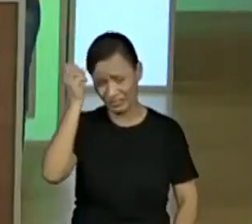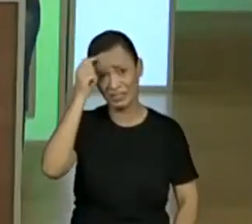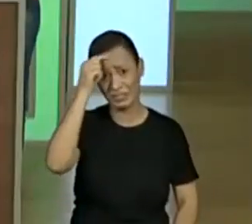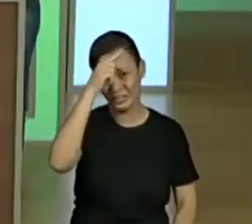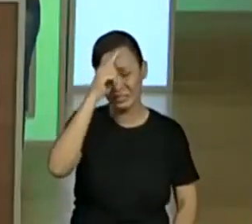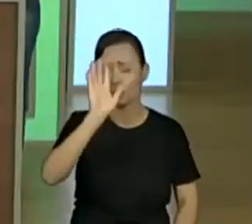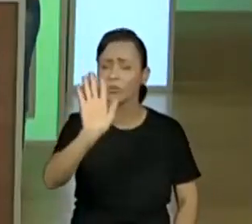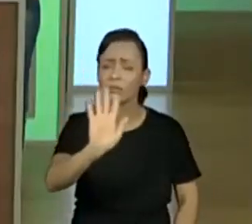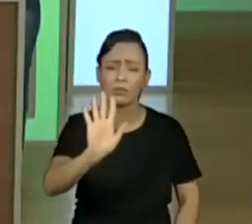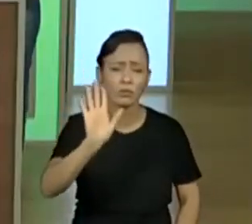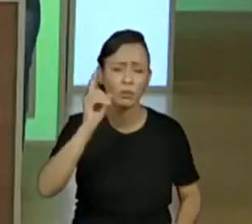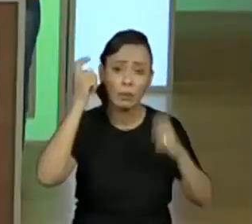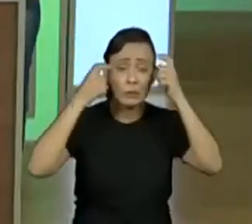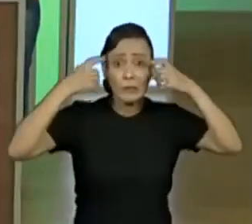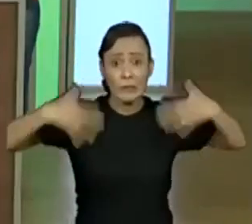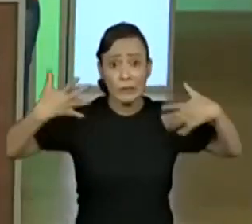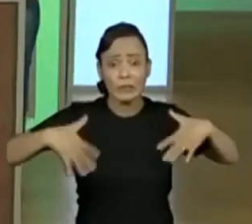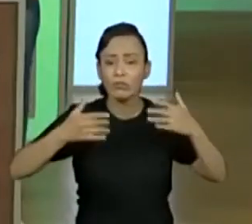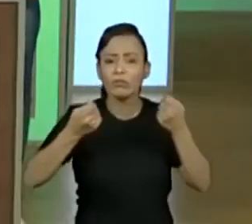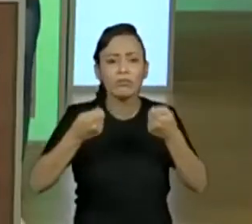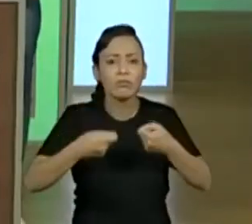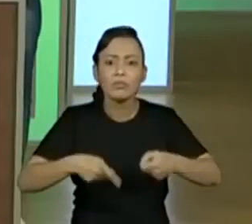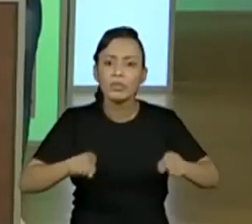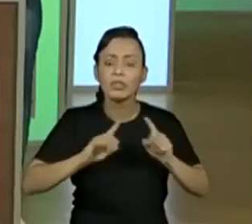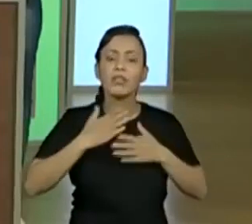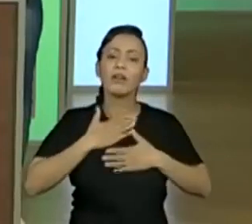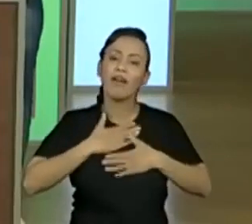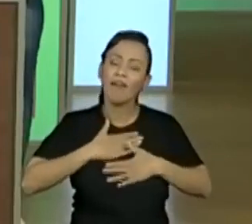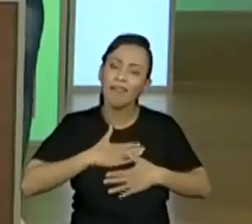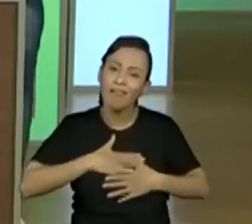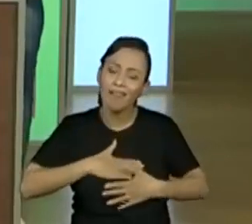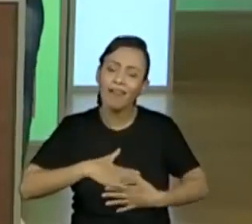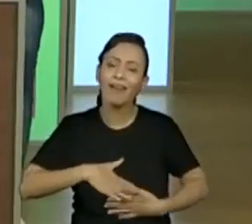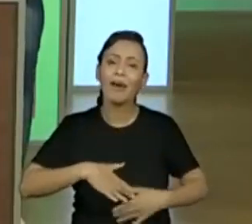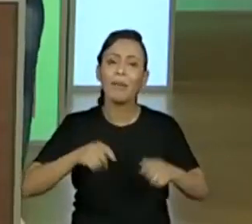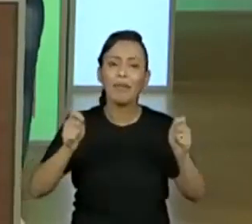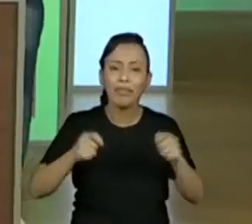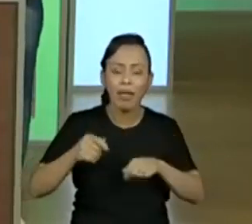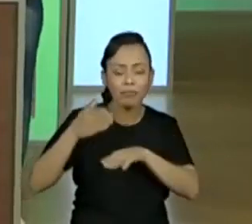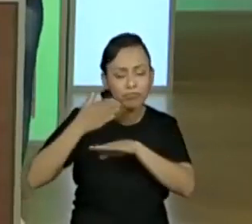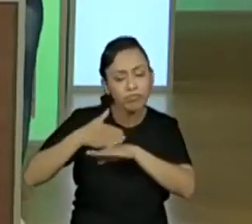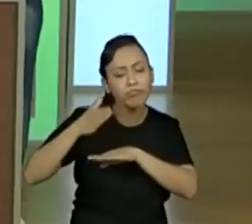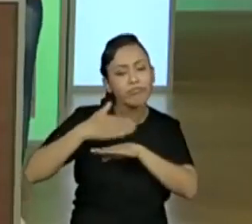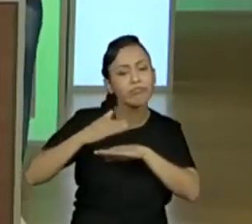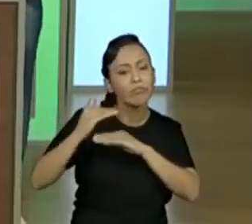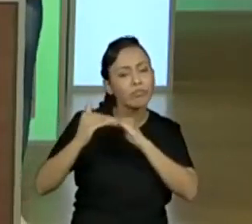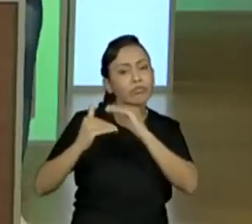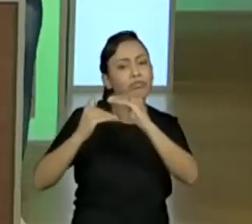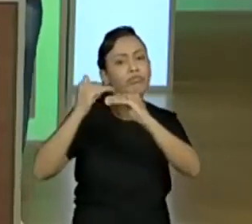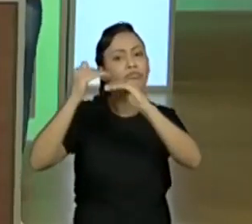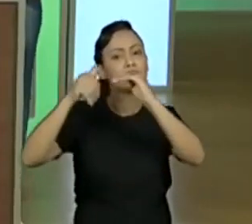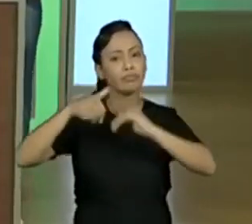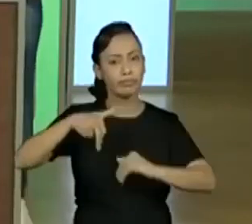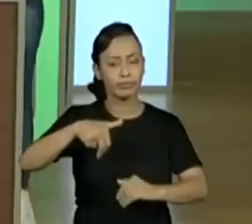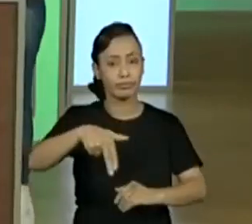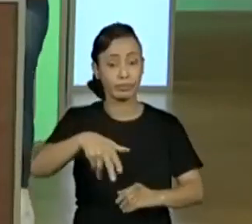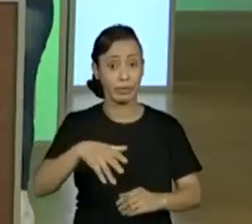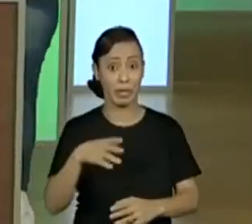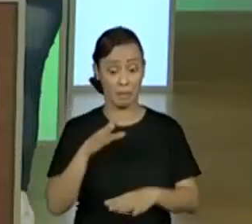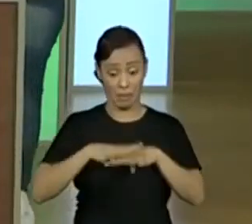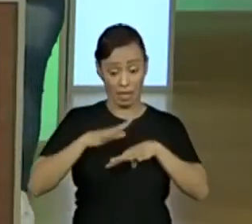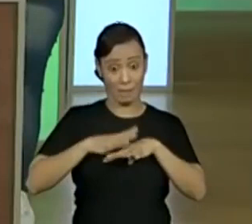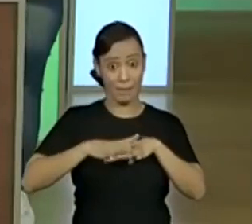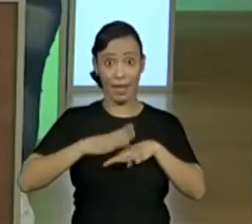E esse recadinho é para os pais, os responsáveis, né? Porque as colegas sabem do desafio que é a alfabetização matemática.